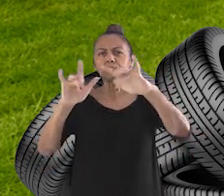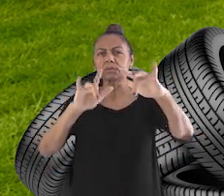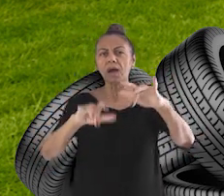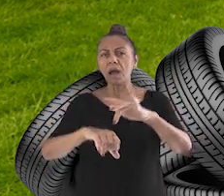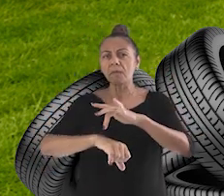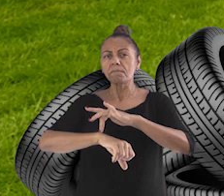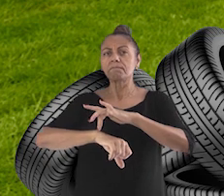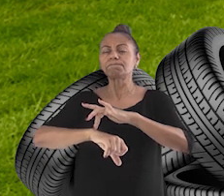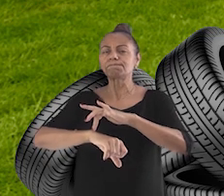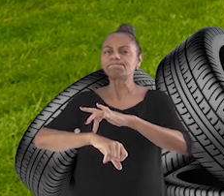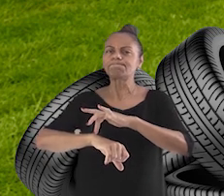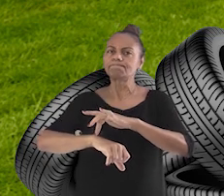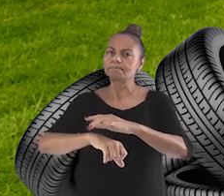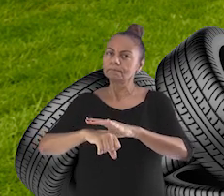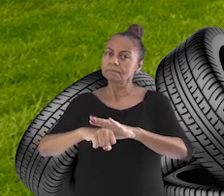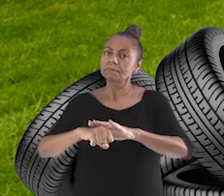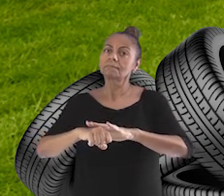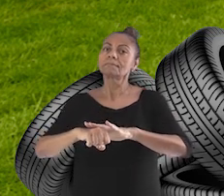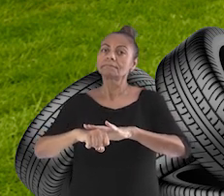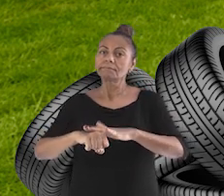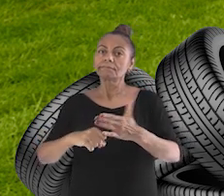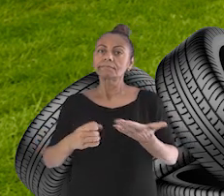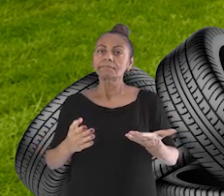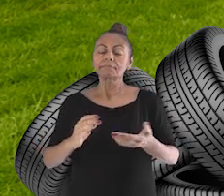gente. E assim, a gente pode acabar ficando doente.